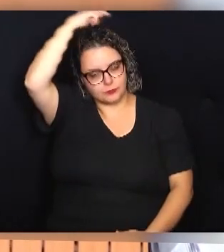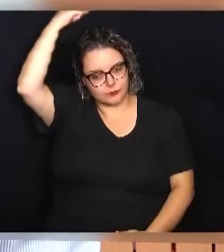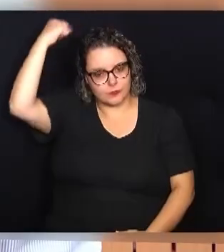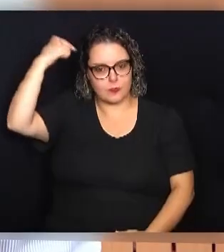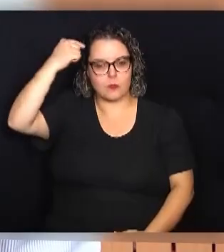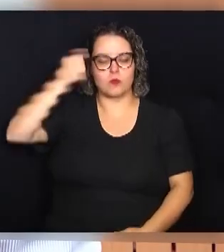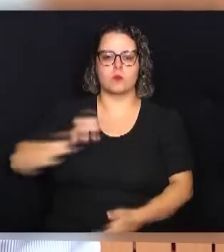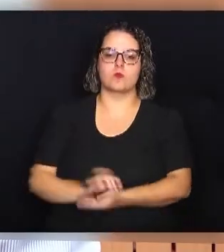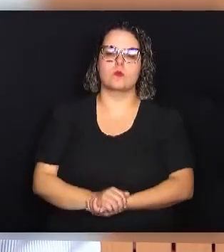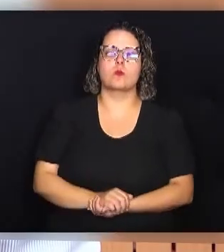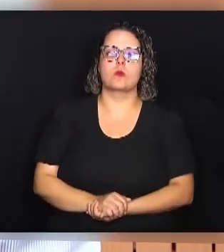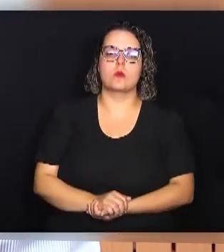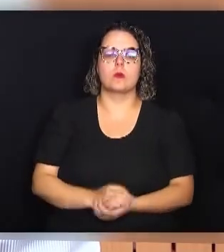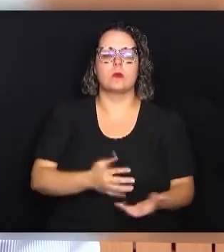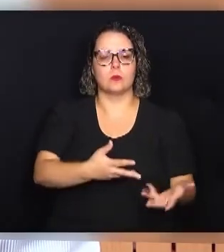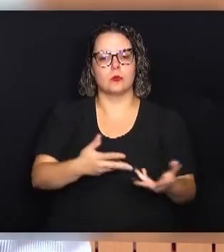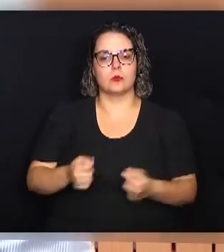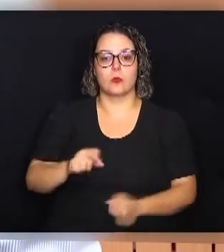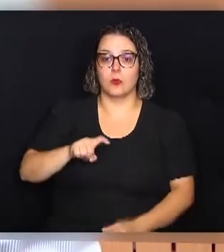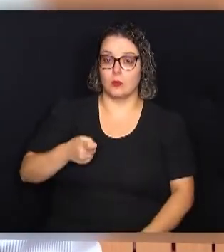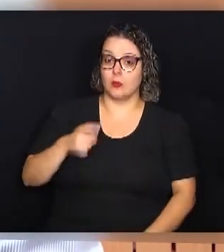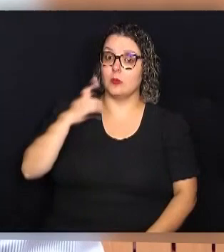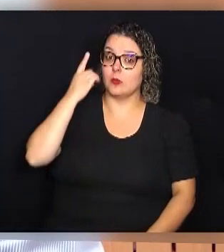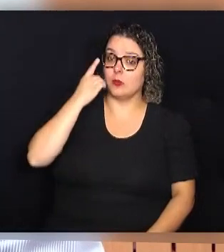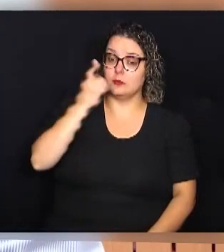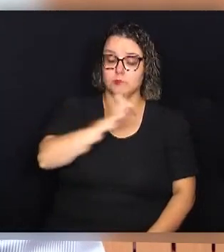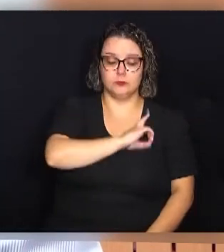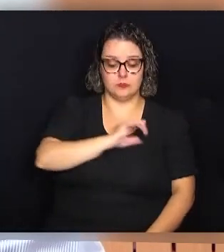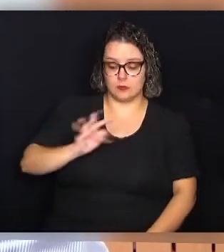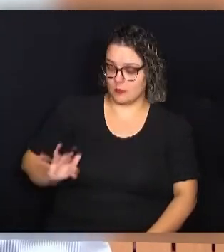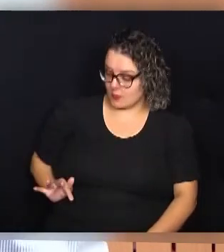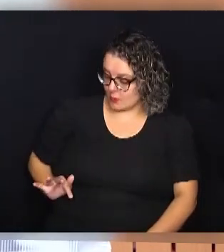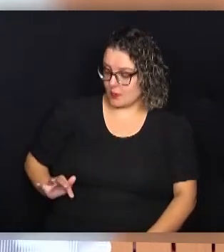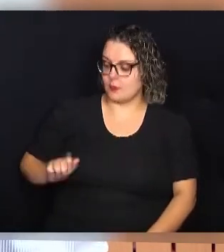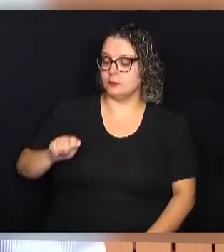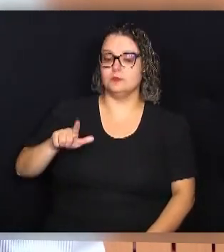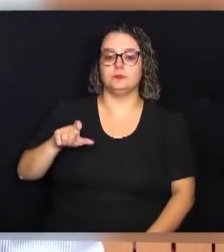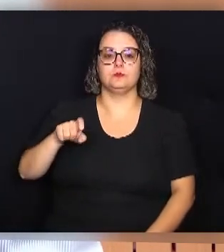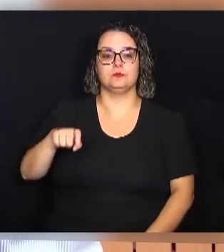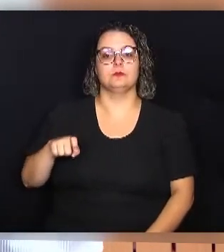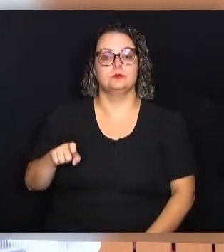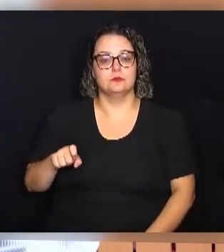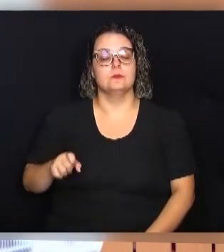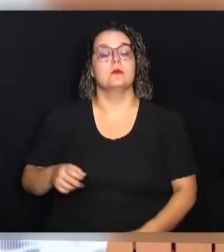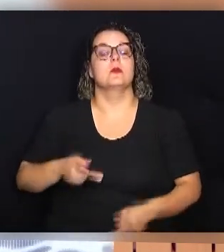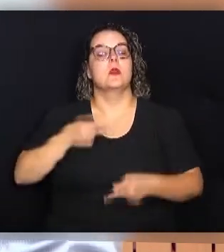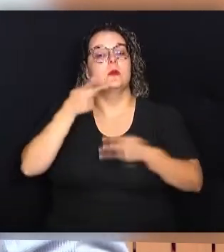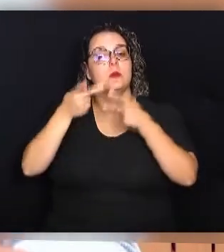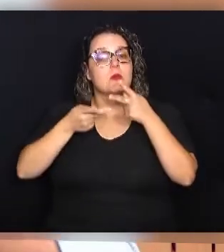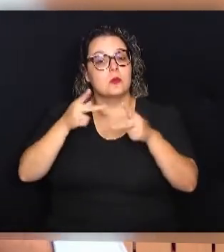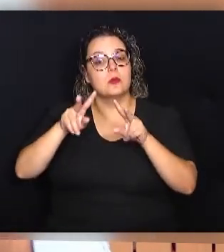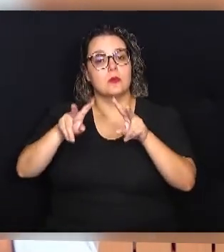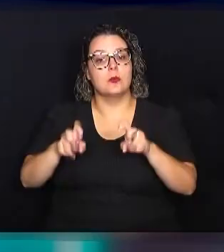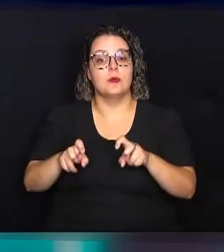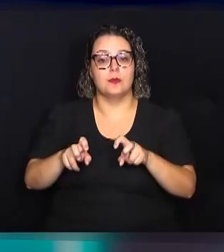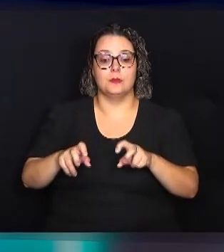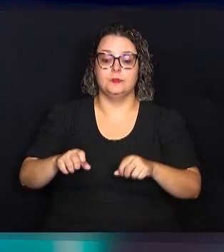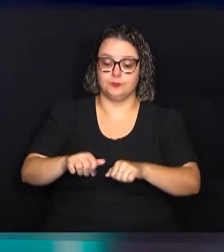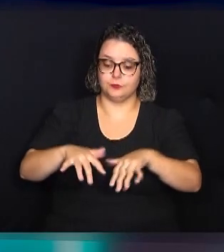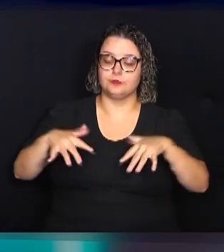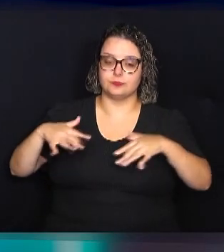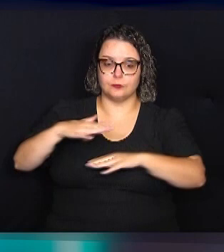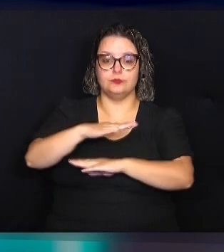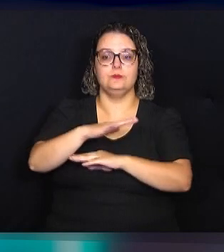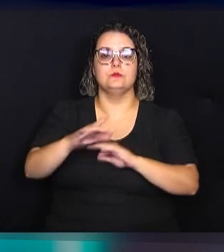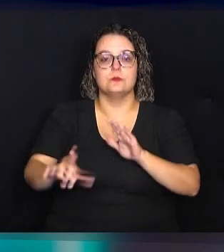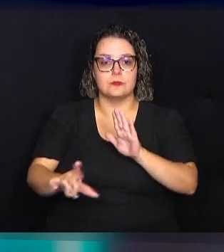trouxe como convidado o ex-deputado federal, Alexis Fontaine, para abordar o assunto no plenário da Casa de Leis. É